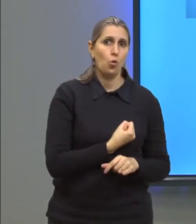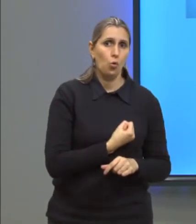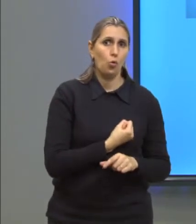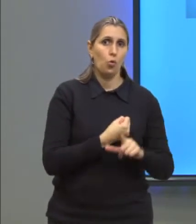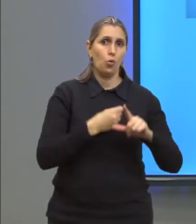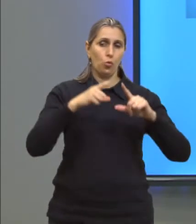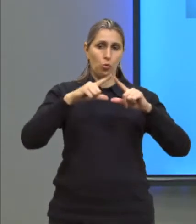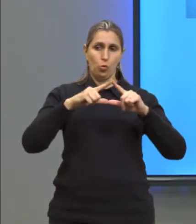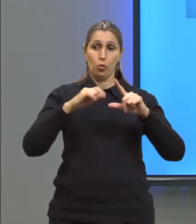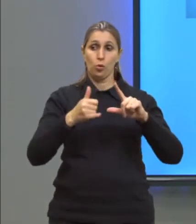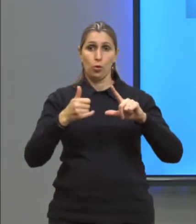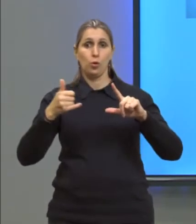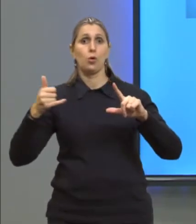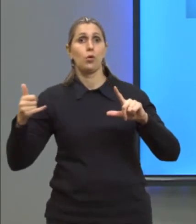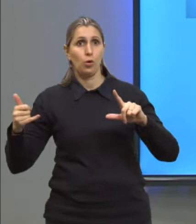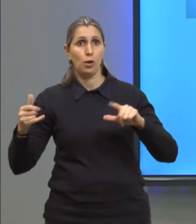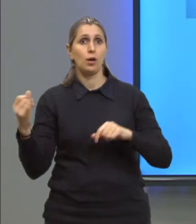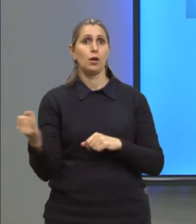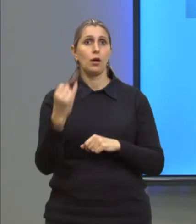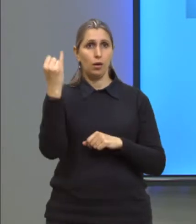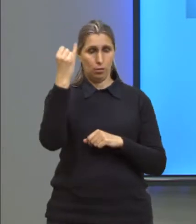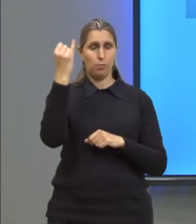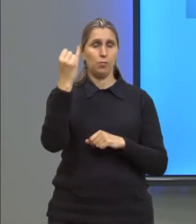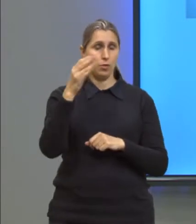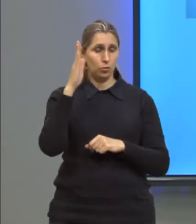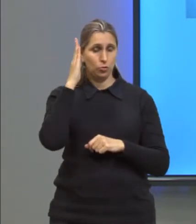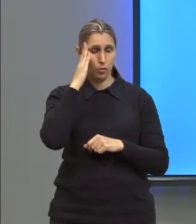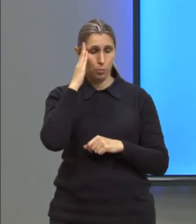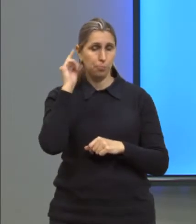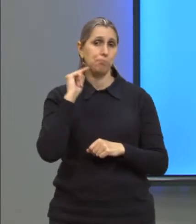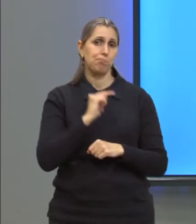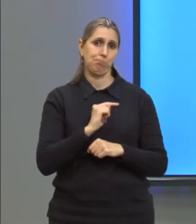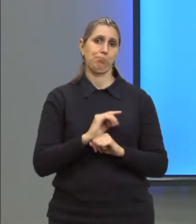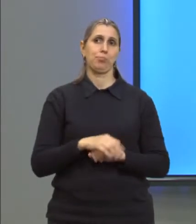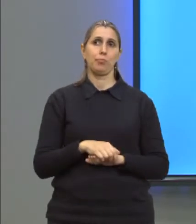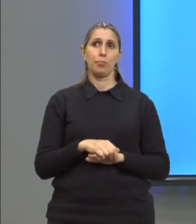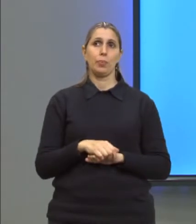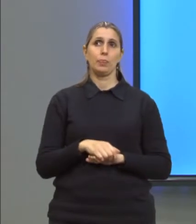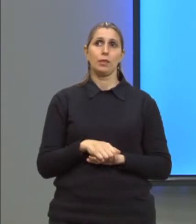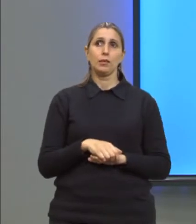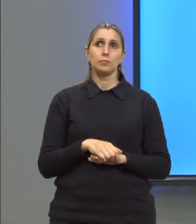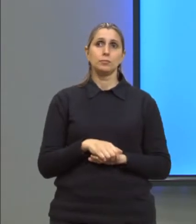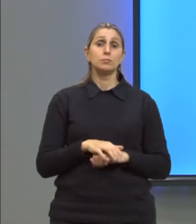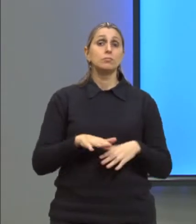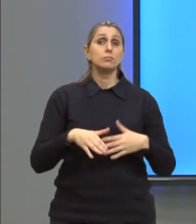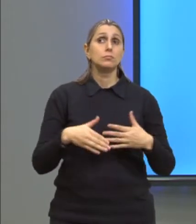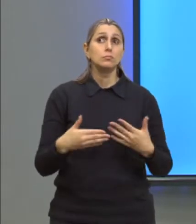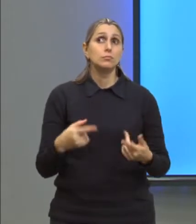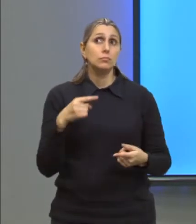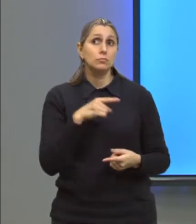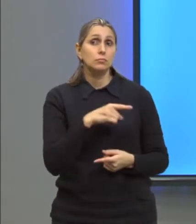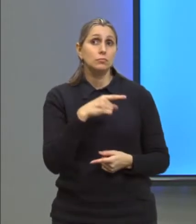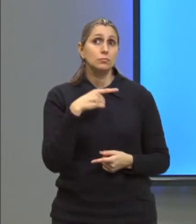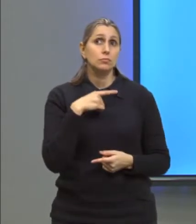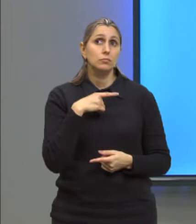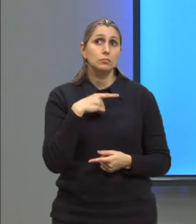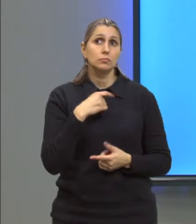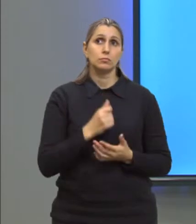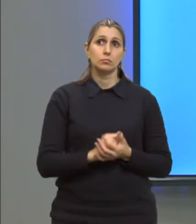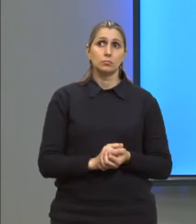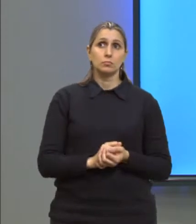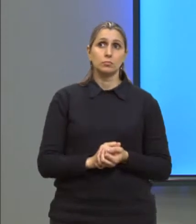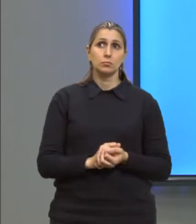dilatação linear. É importante que a gente saiba disso. Pode passar, por favor? Então, aqui nós temos exemplos,